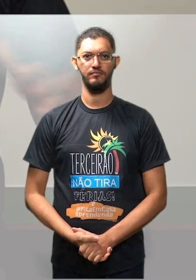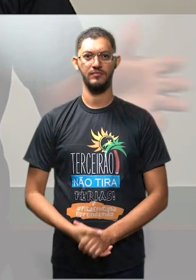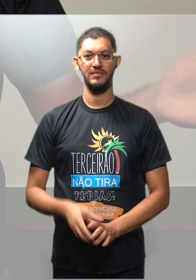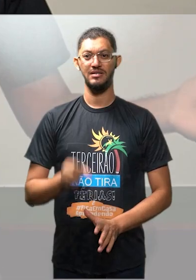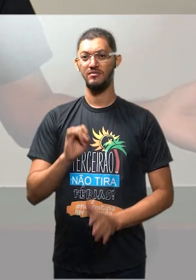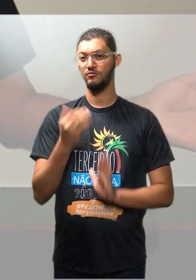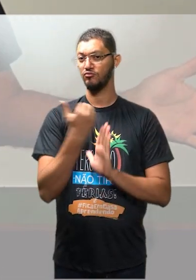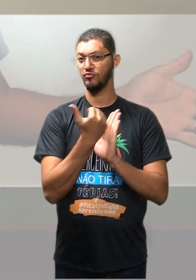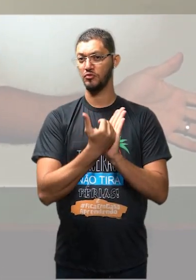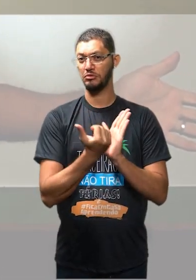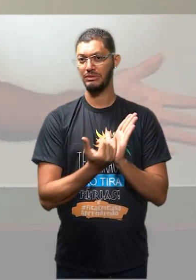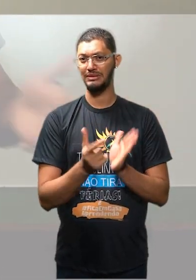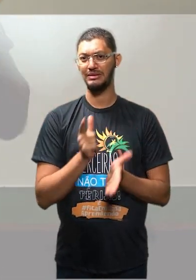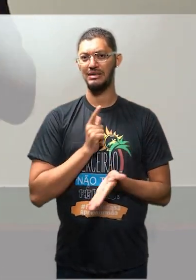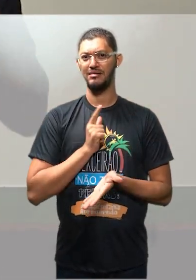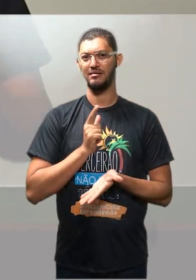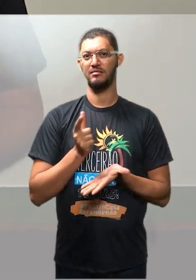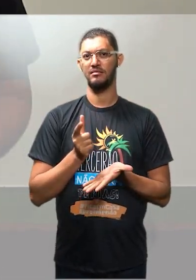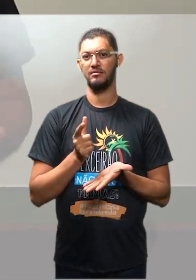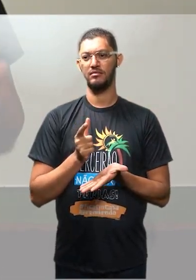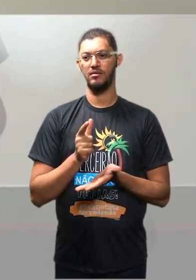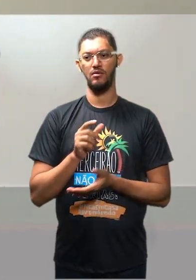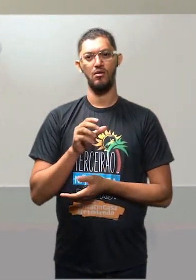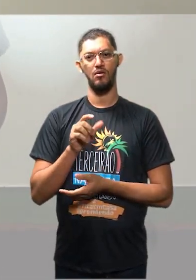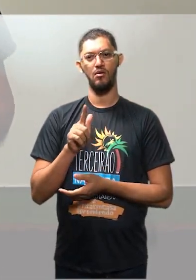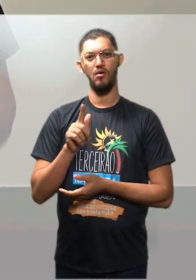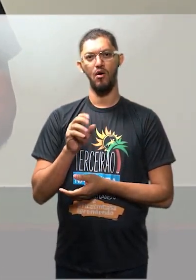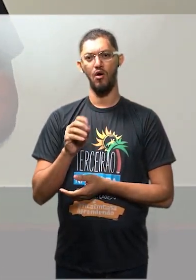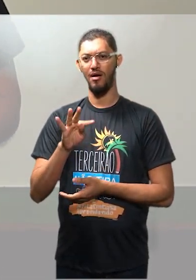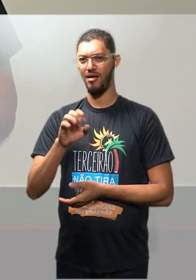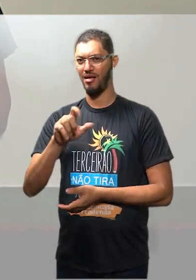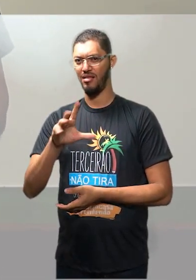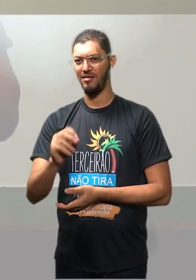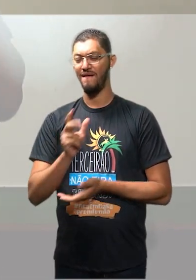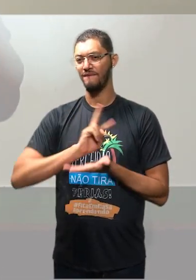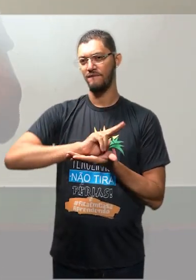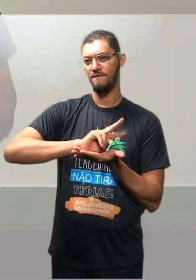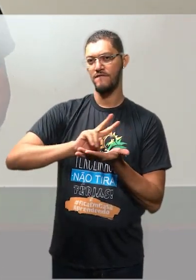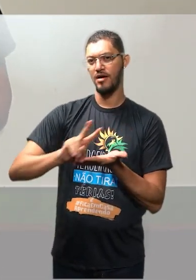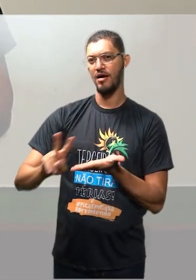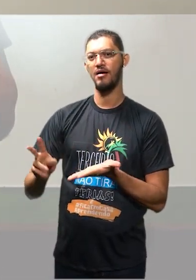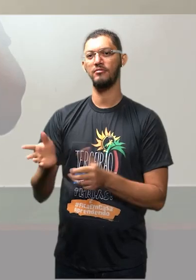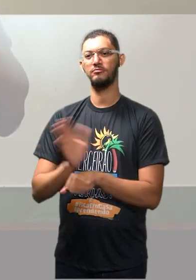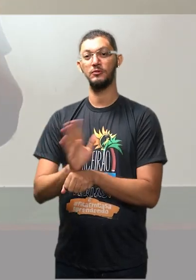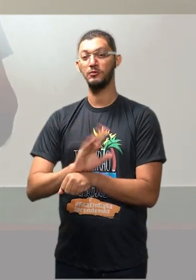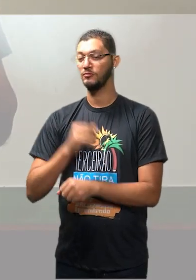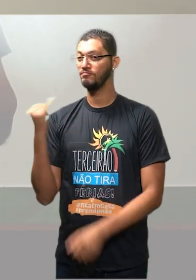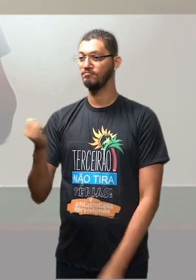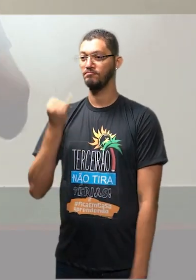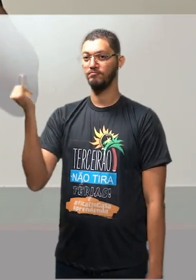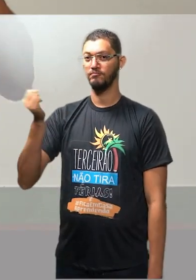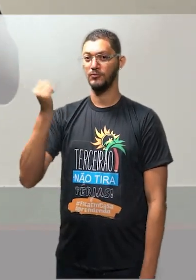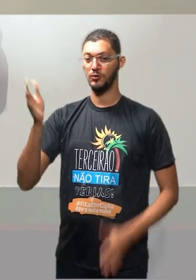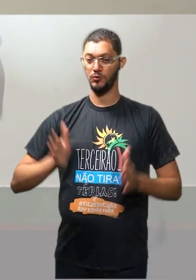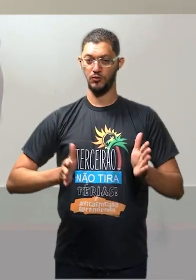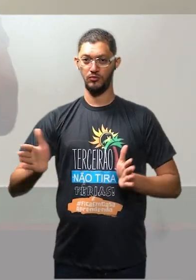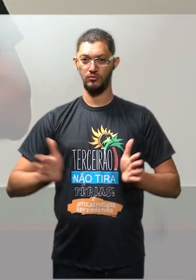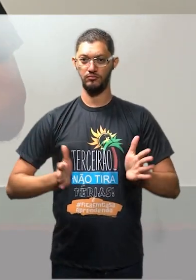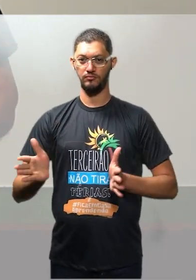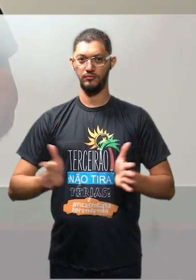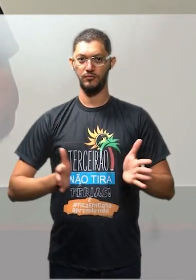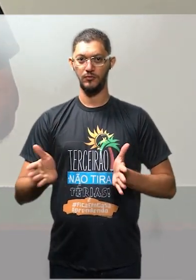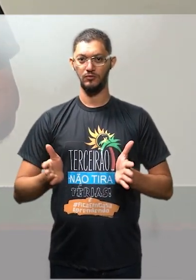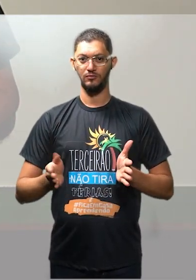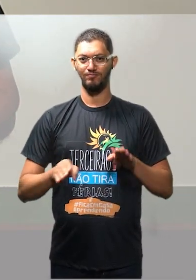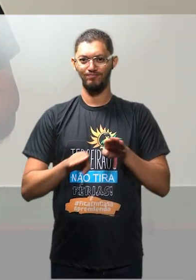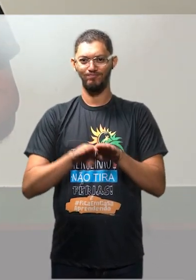listar aqui, nós temos um monte... Grande Otelo, né? Nós temos um monte de filmes aqui importantíssimos desse período, falando das